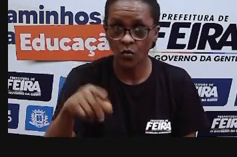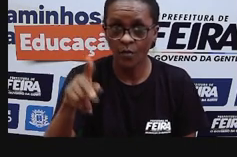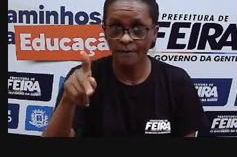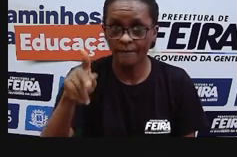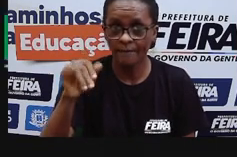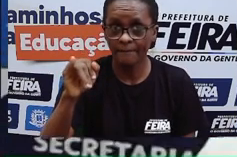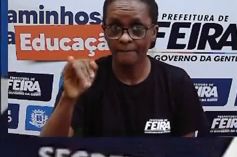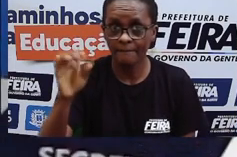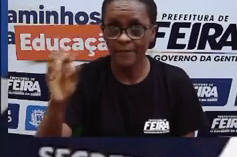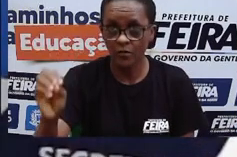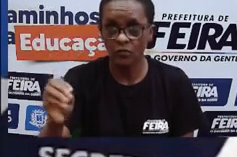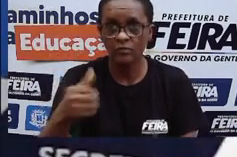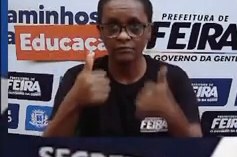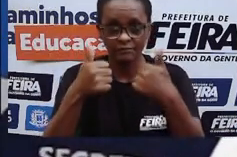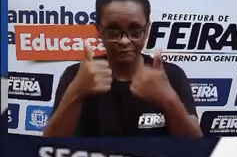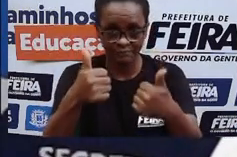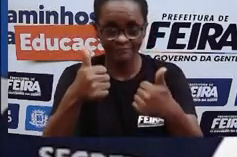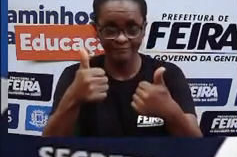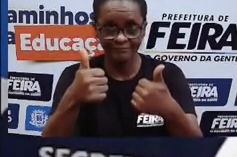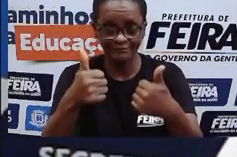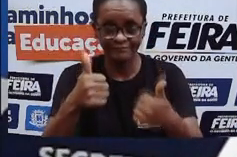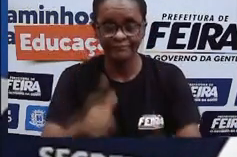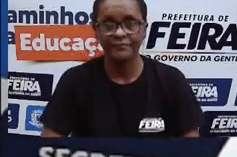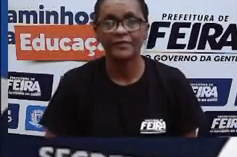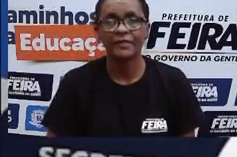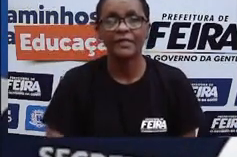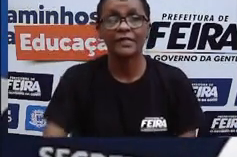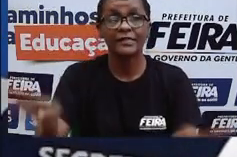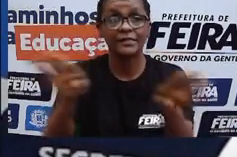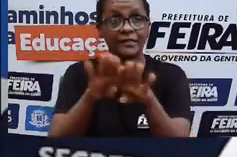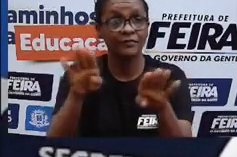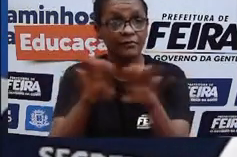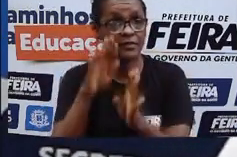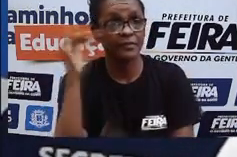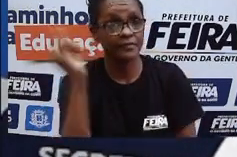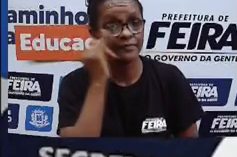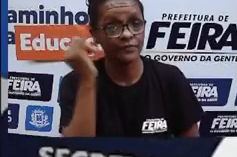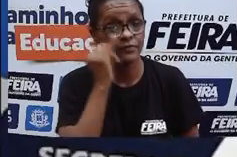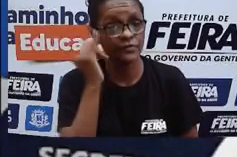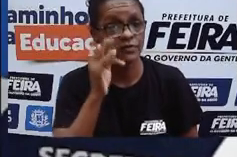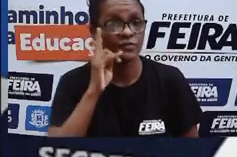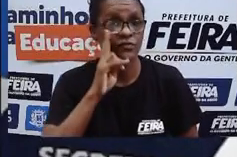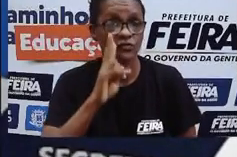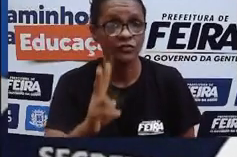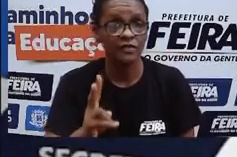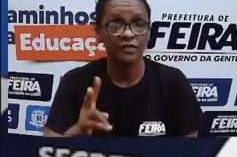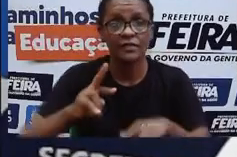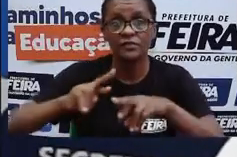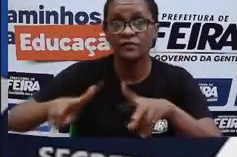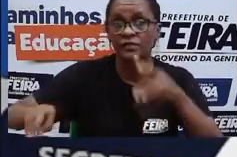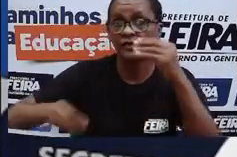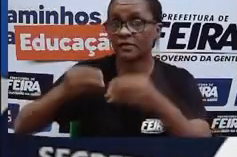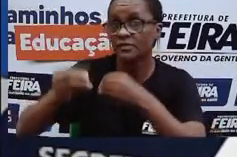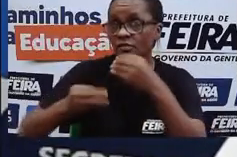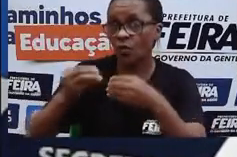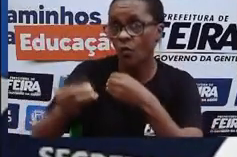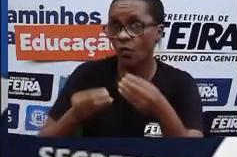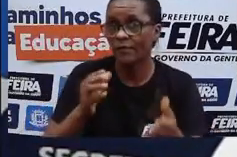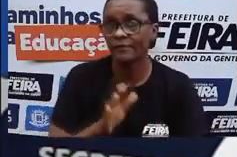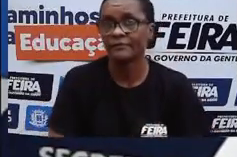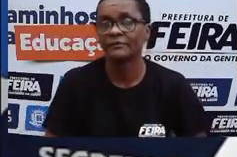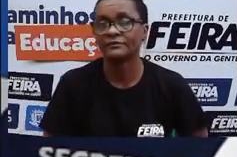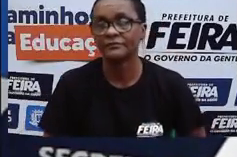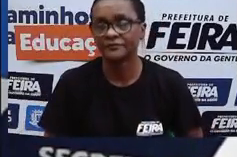Tranquilo até aqui? Uma outra forma, né? Também, aí eu vou trazer uma outra imagem para vocês, né?